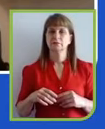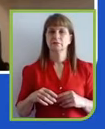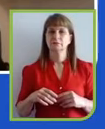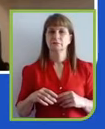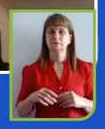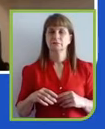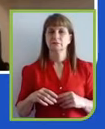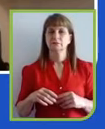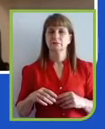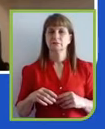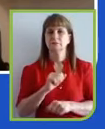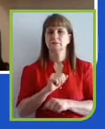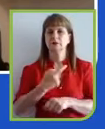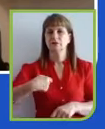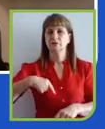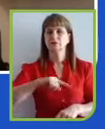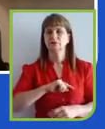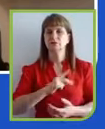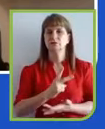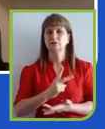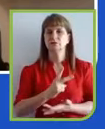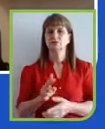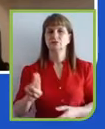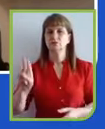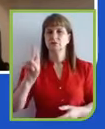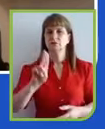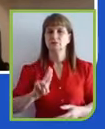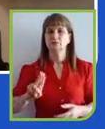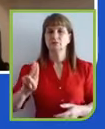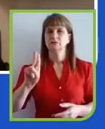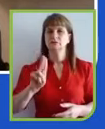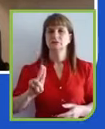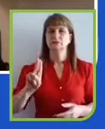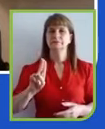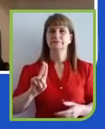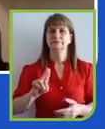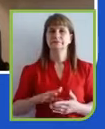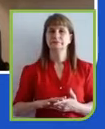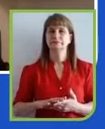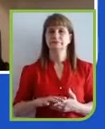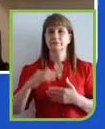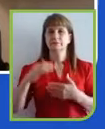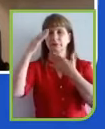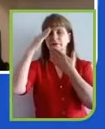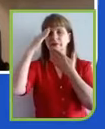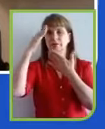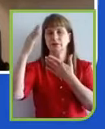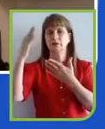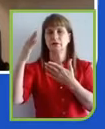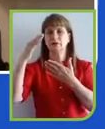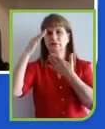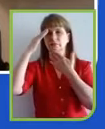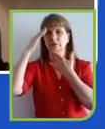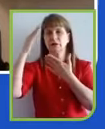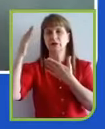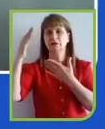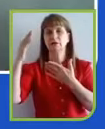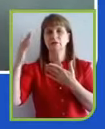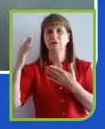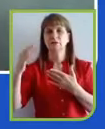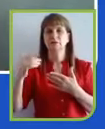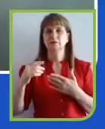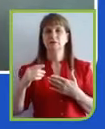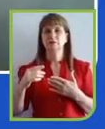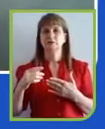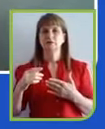pós-pandemia também em prol da sustentabilidade. Legal, Renato. Obrigado. Obrigado pelos seus comentários. Queria passar para o